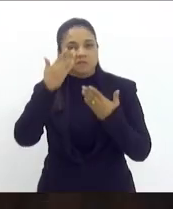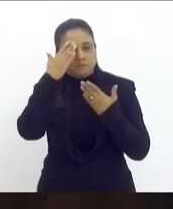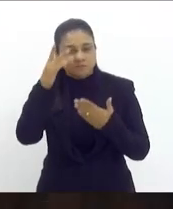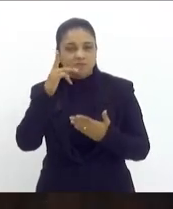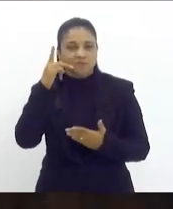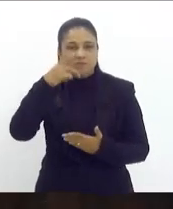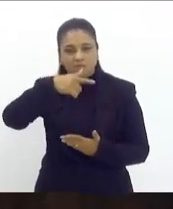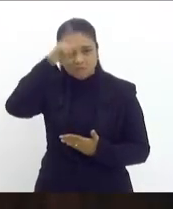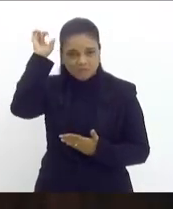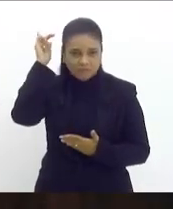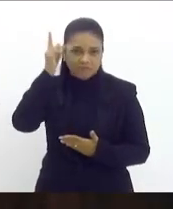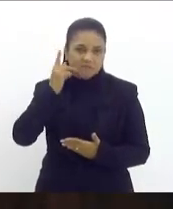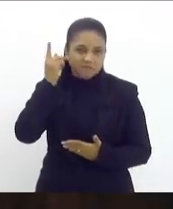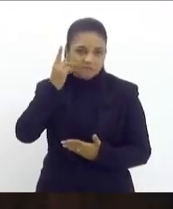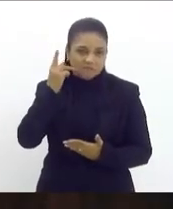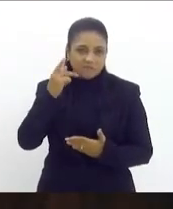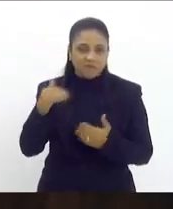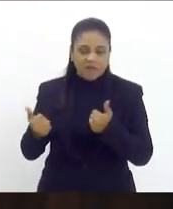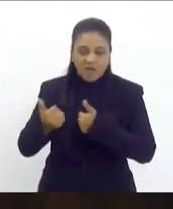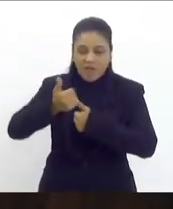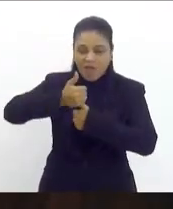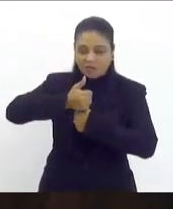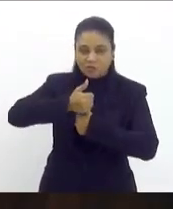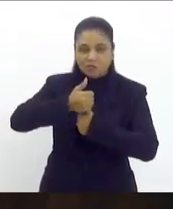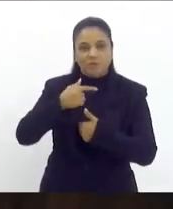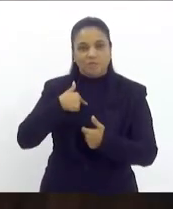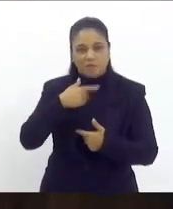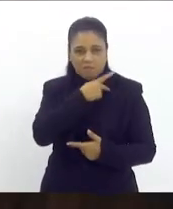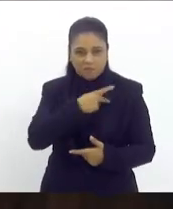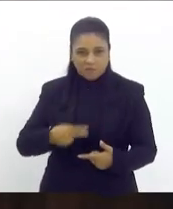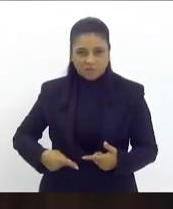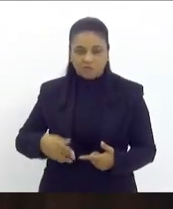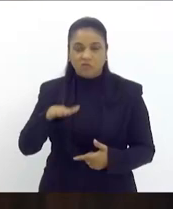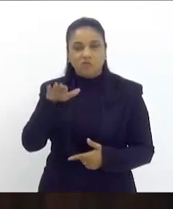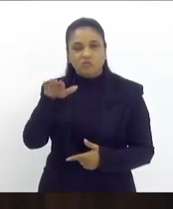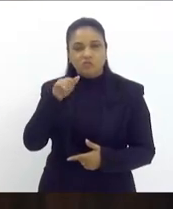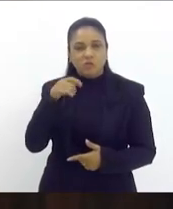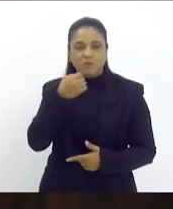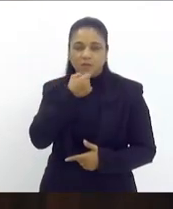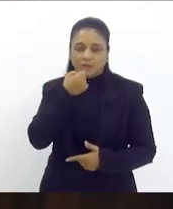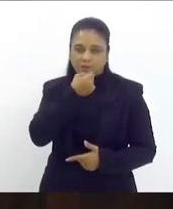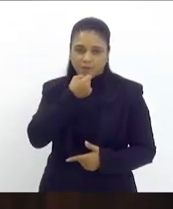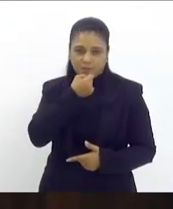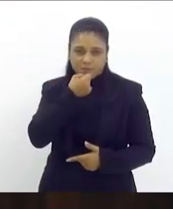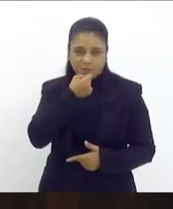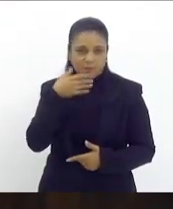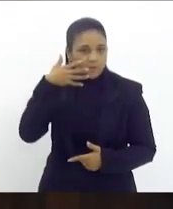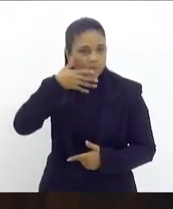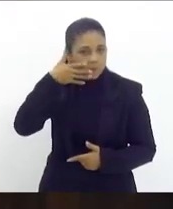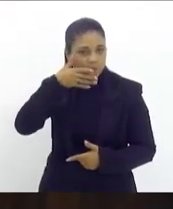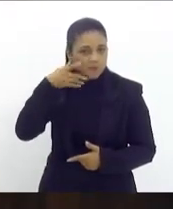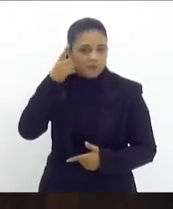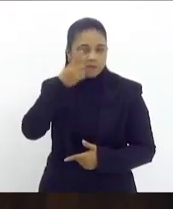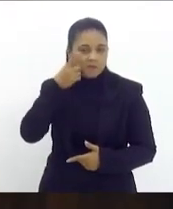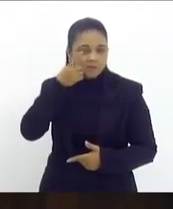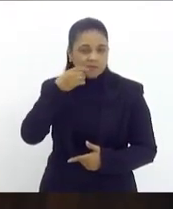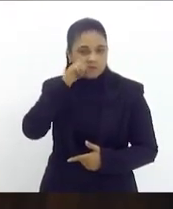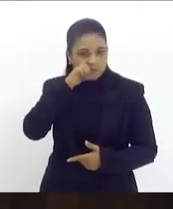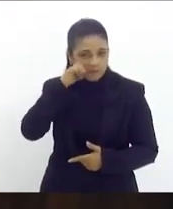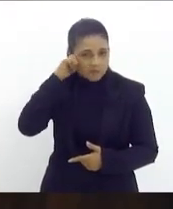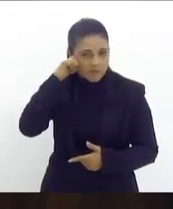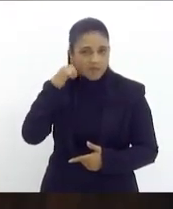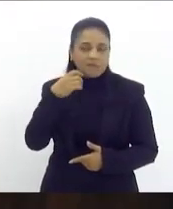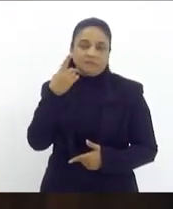Paulo que vai assumir a presidência que chama a deputada Sérgio Jordão vossa excelência dispõe de dez minutos